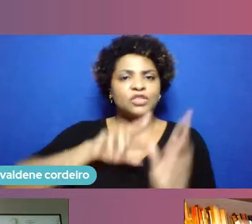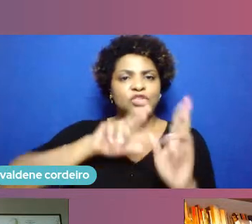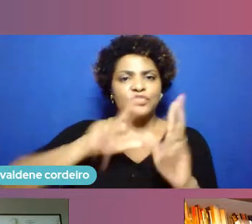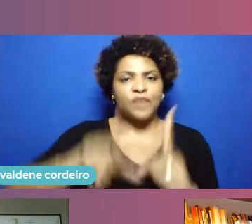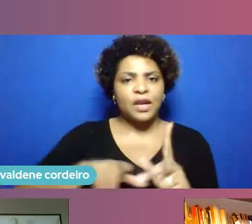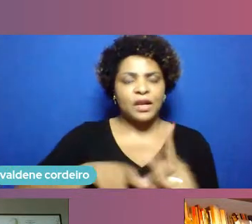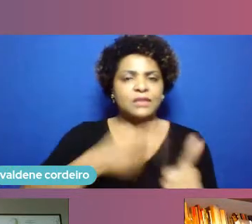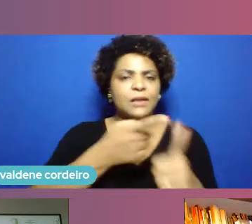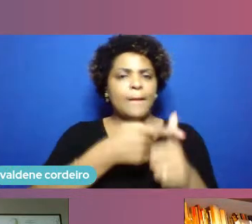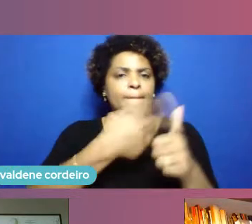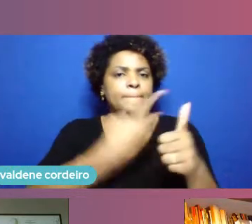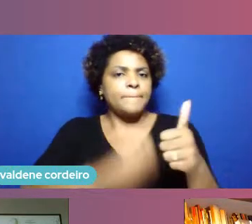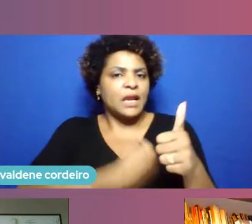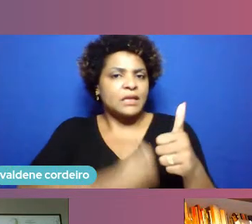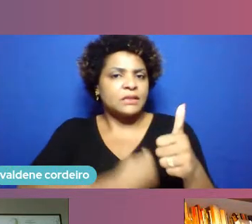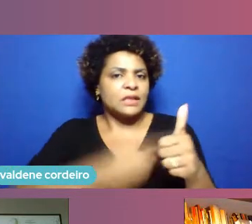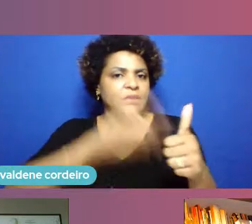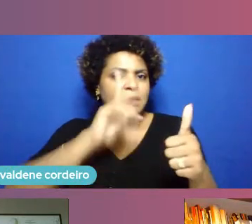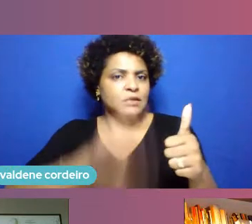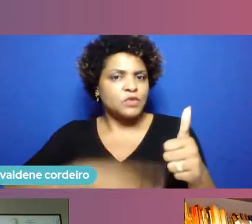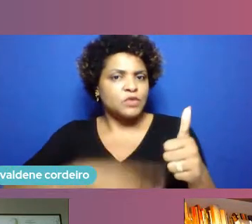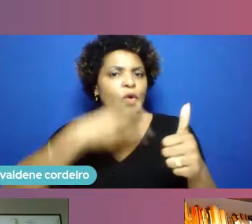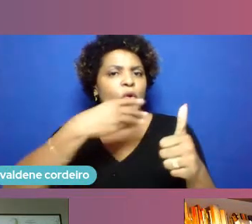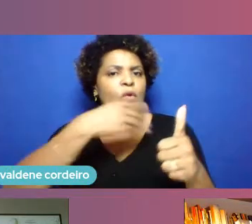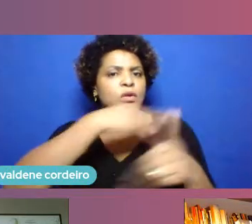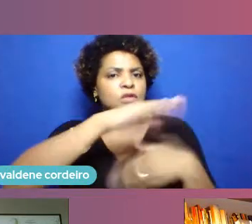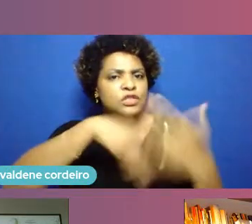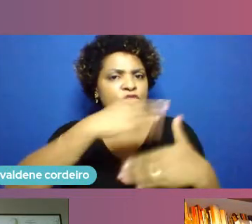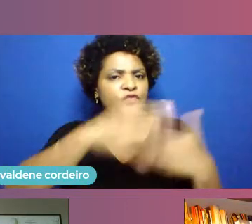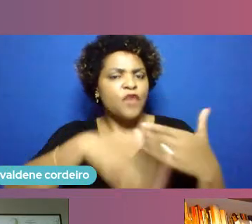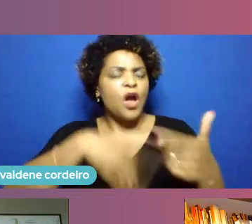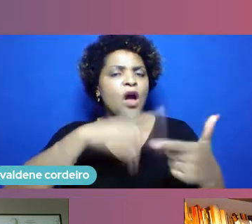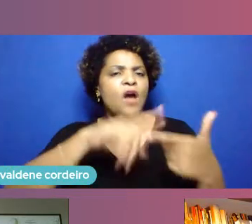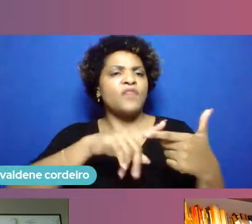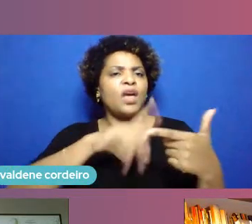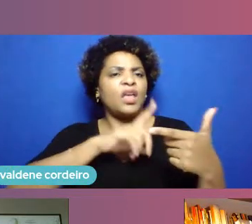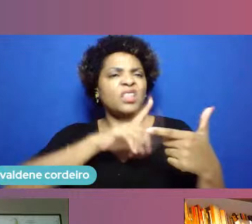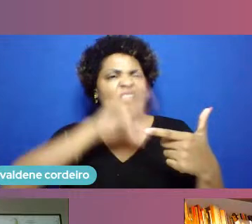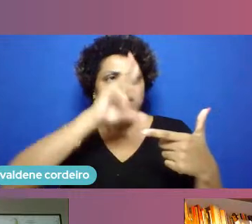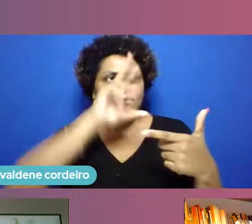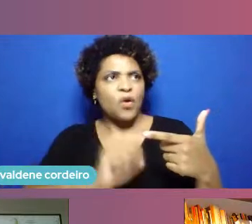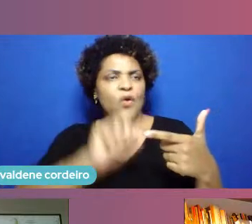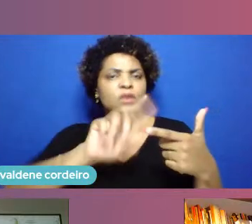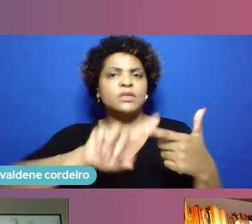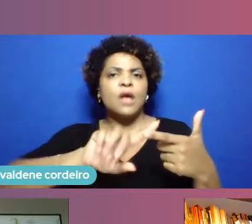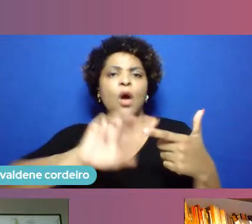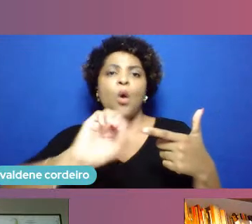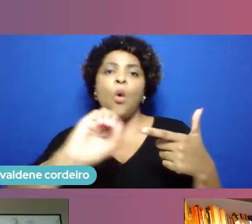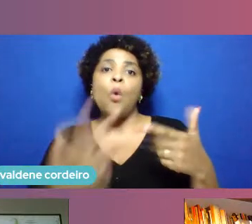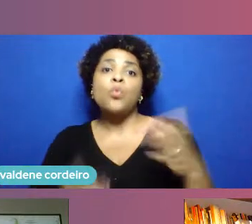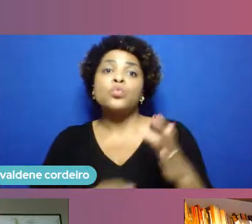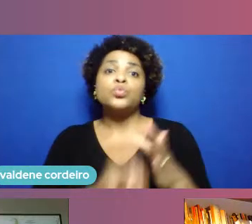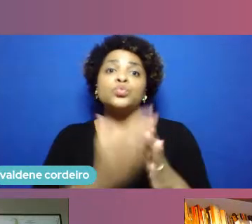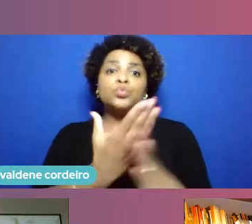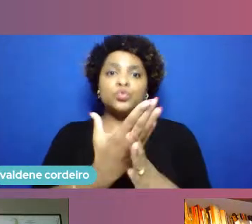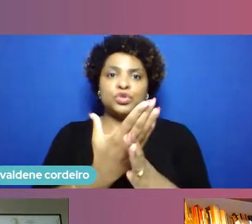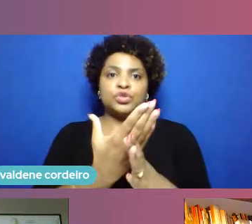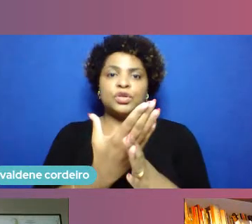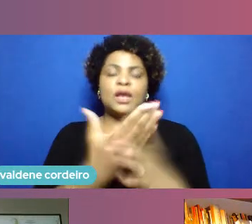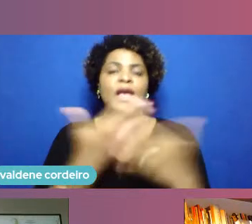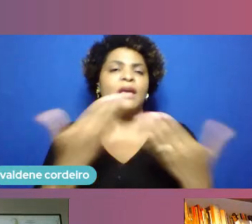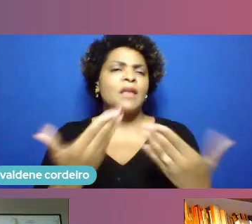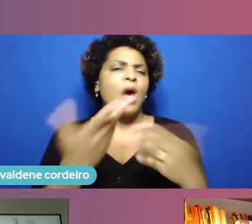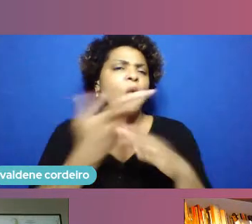seus atores os que estão mais fortes os que precisam ainda se fortalecer ou surgir então buscando esses